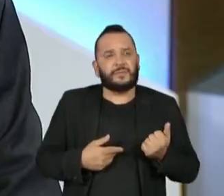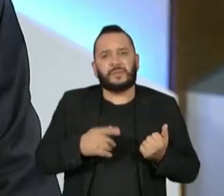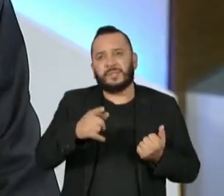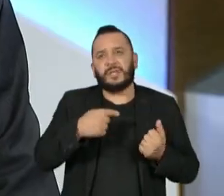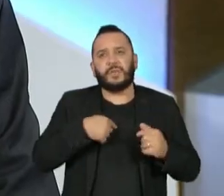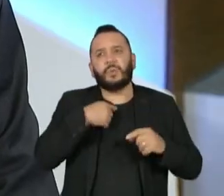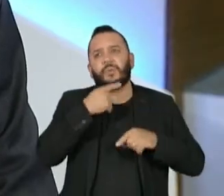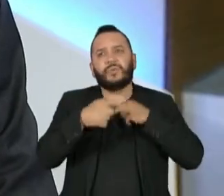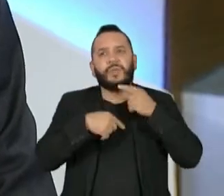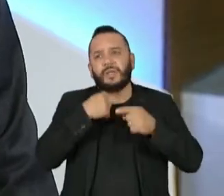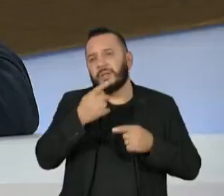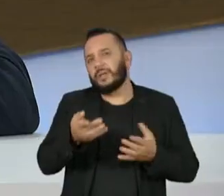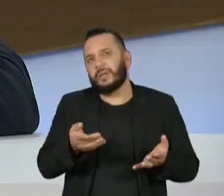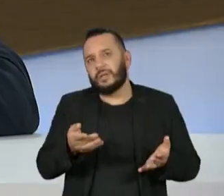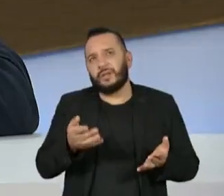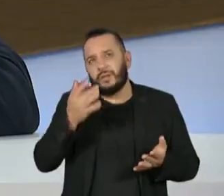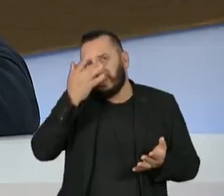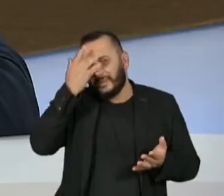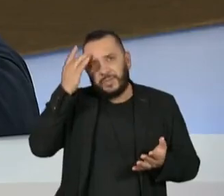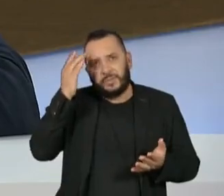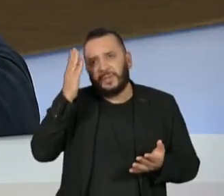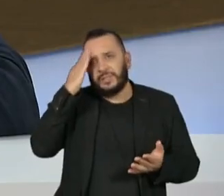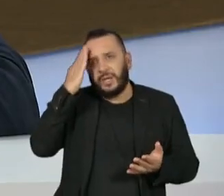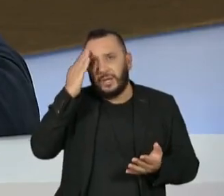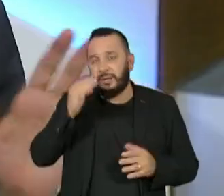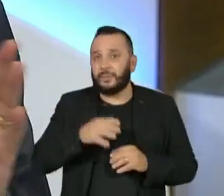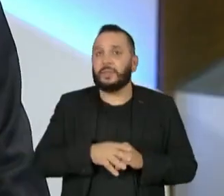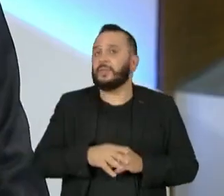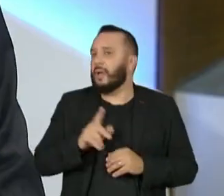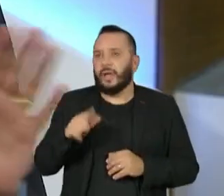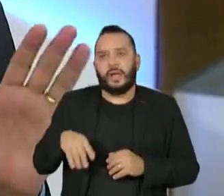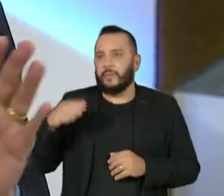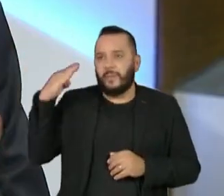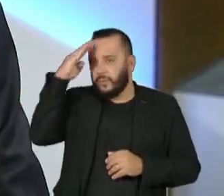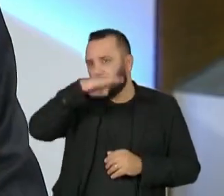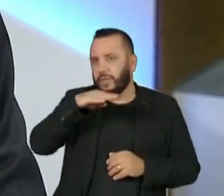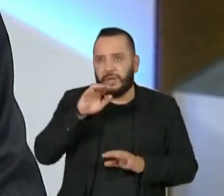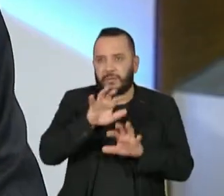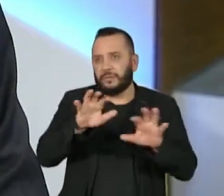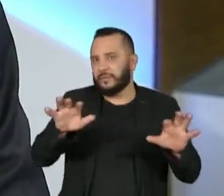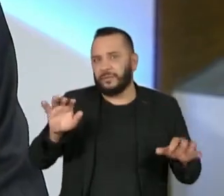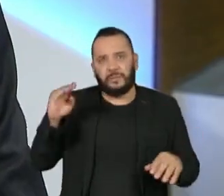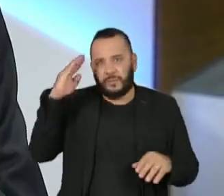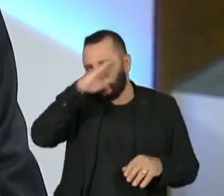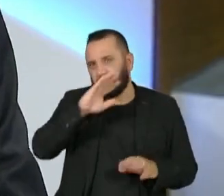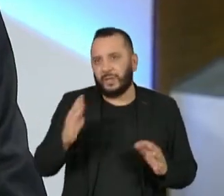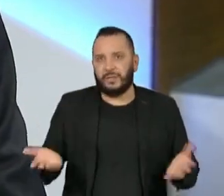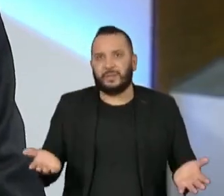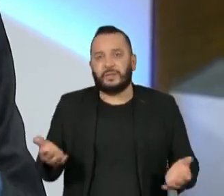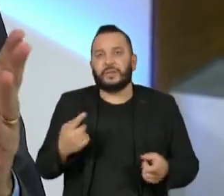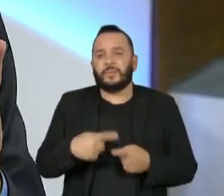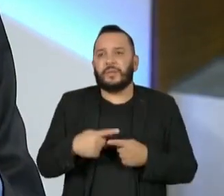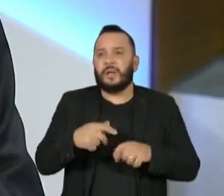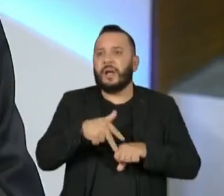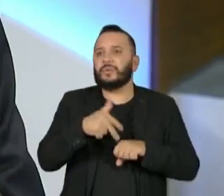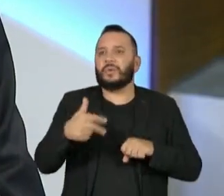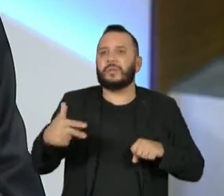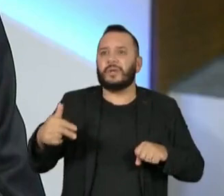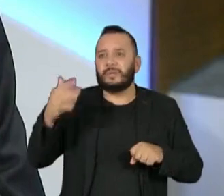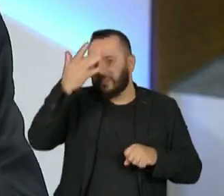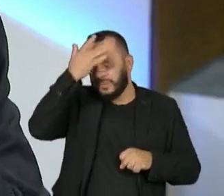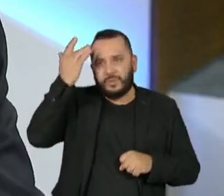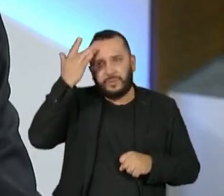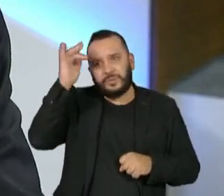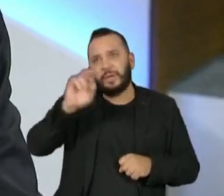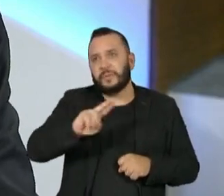que tenha, que as pessoas sabem... Só Bolsonaro, mais nada. Só Bolsonaro. Só. O astronauta, por exemplo, ninguém sabe o nome